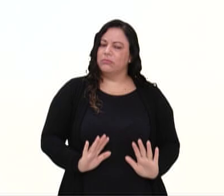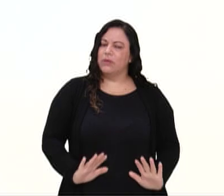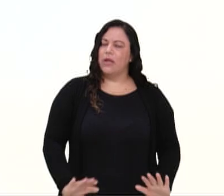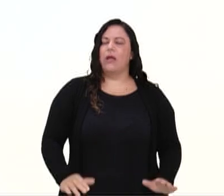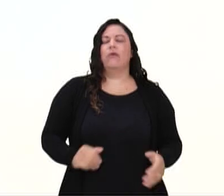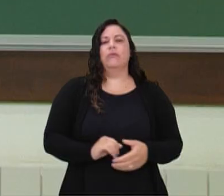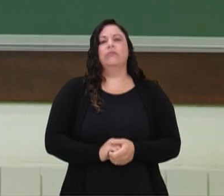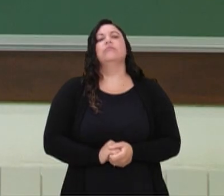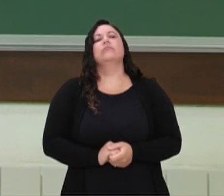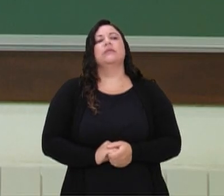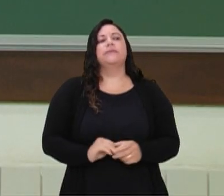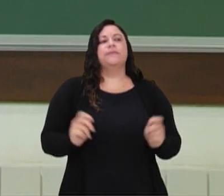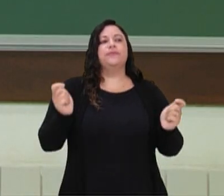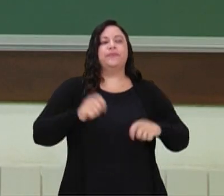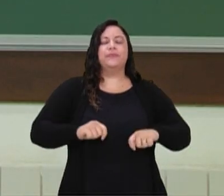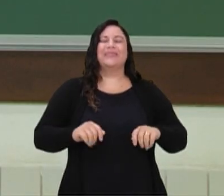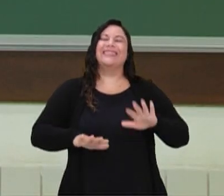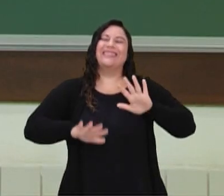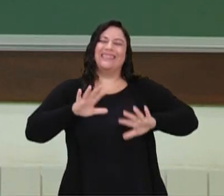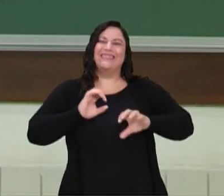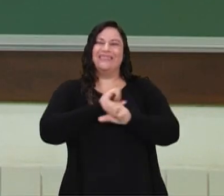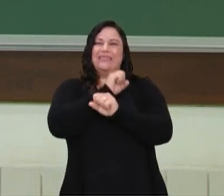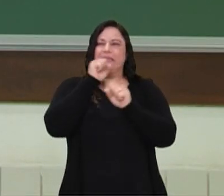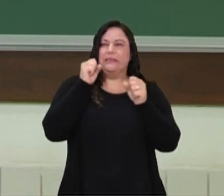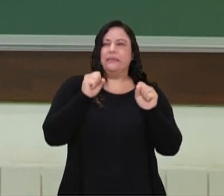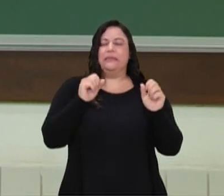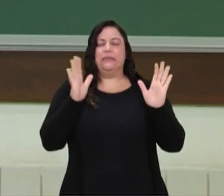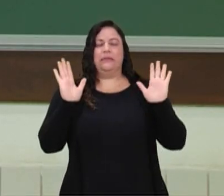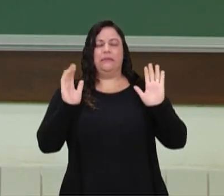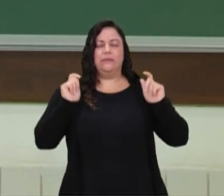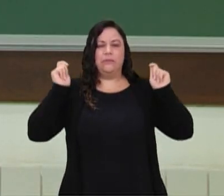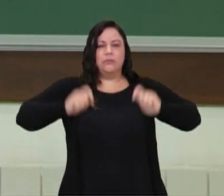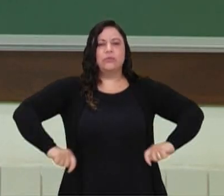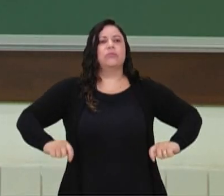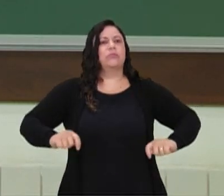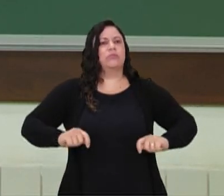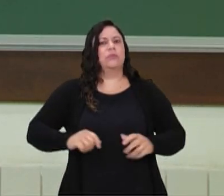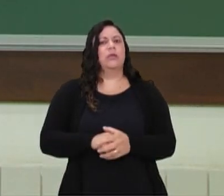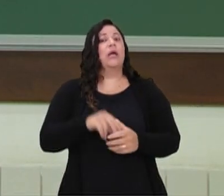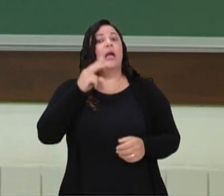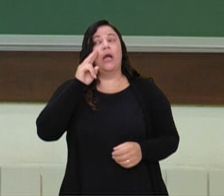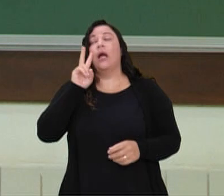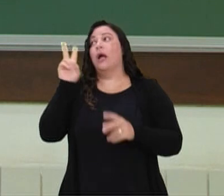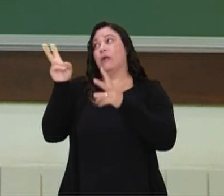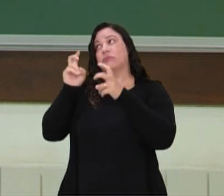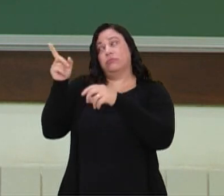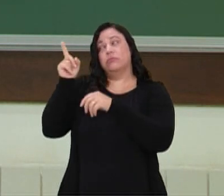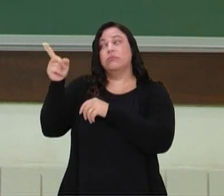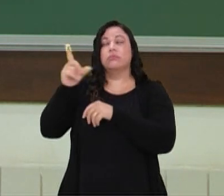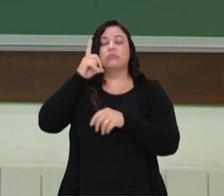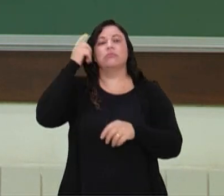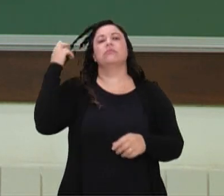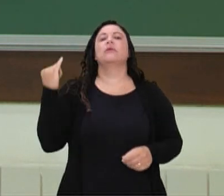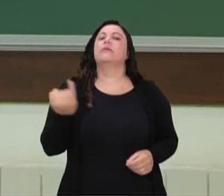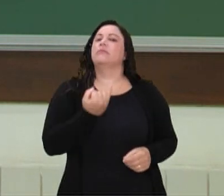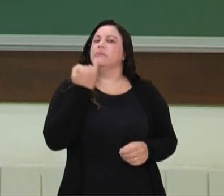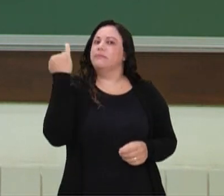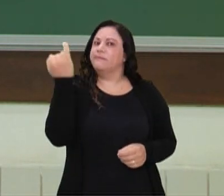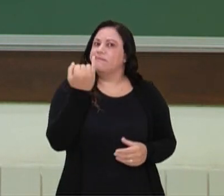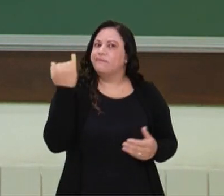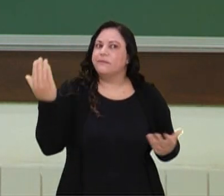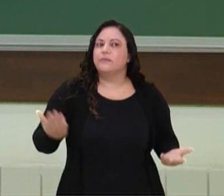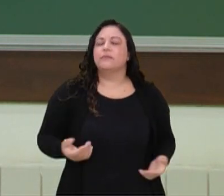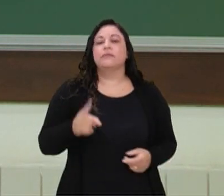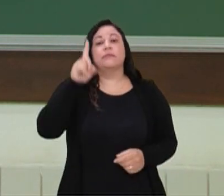nos impedindo até de conhecer um pouco mais a nossa essência. Isso é muito verdadeiro. No nosso dia a dia, às vezes,